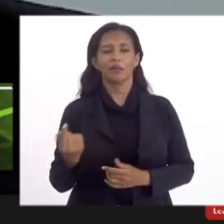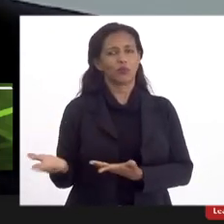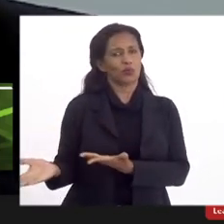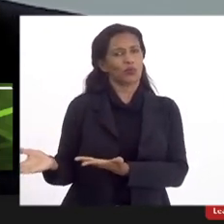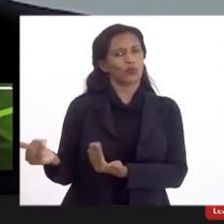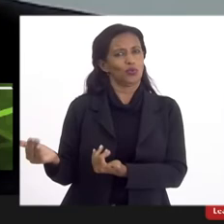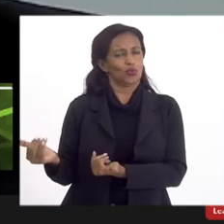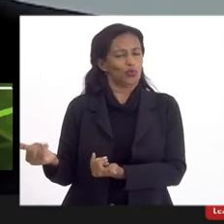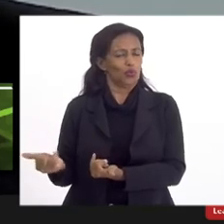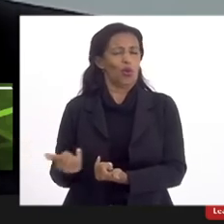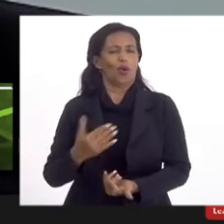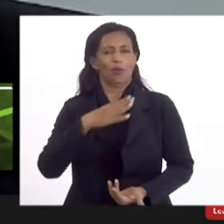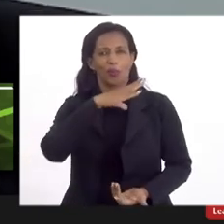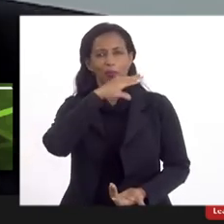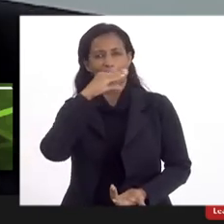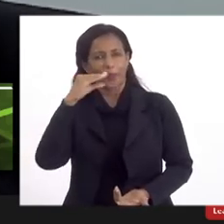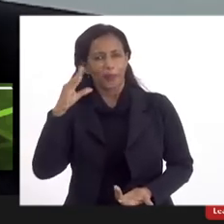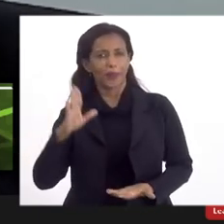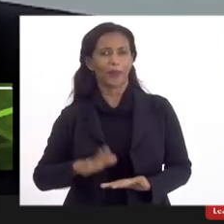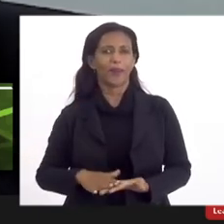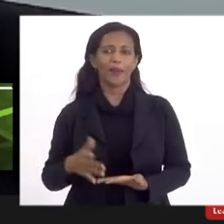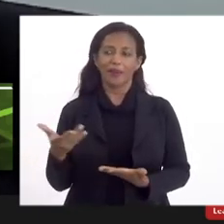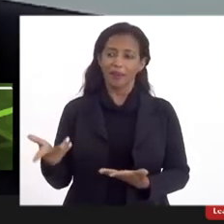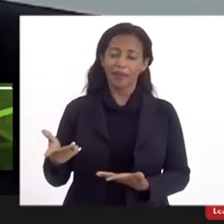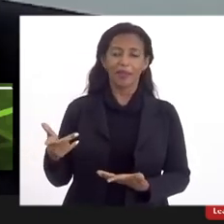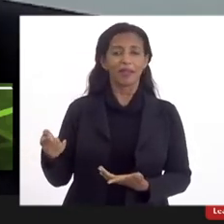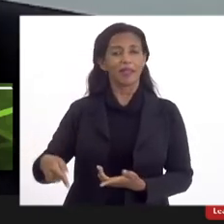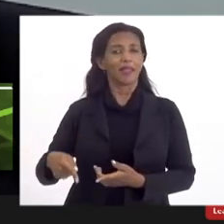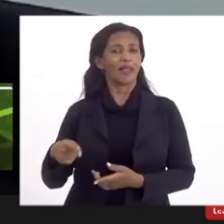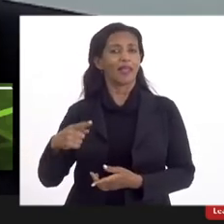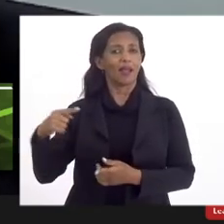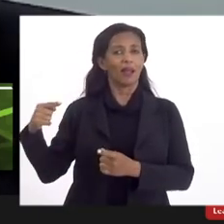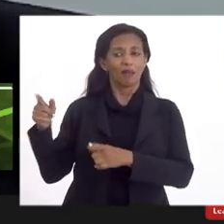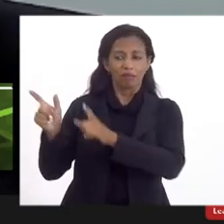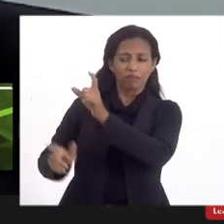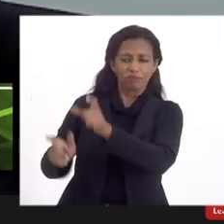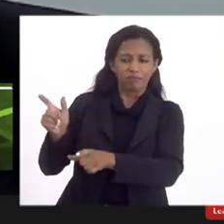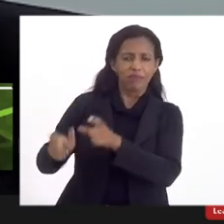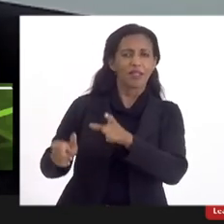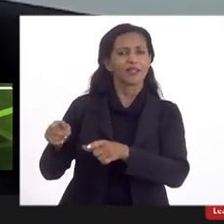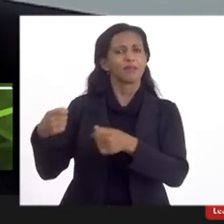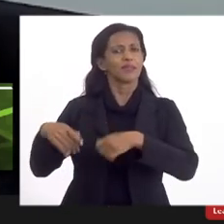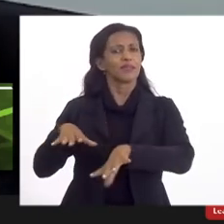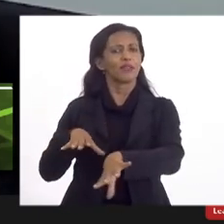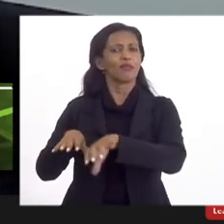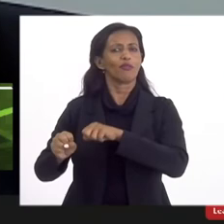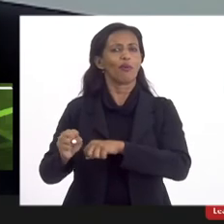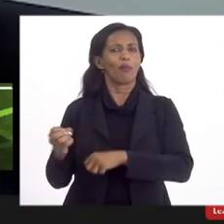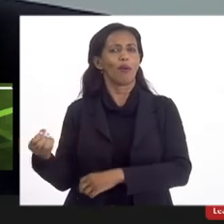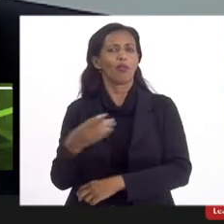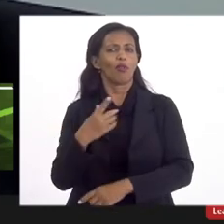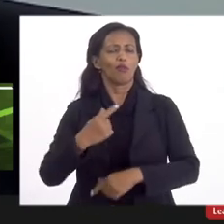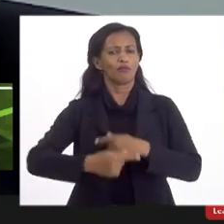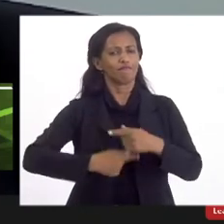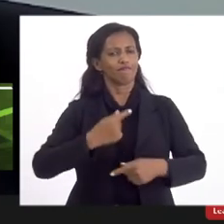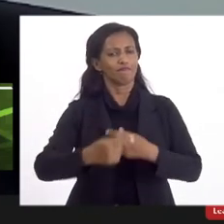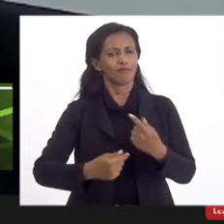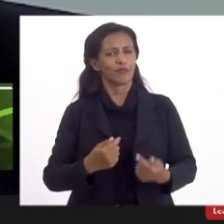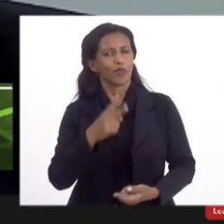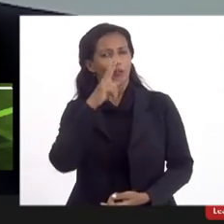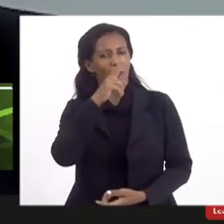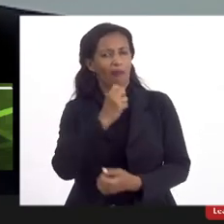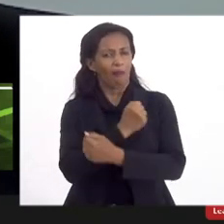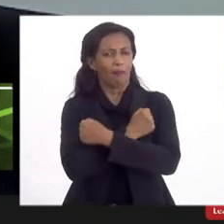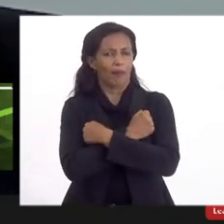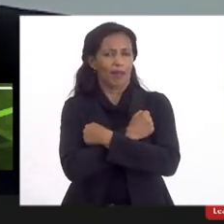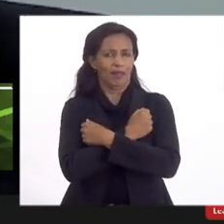adolescentes jovens que é o público alvo que todos nós queremos é formar bem toda uma nova geração um forte abraço a todos